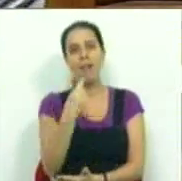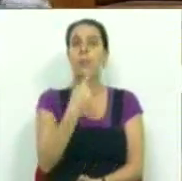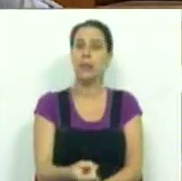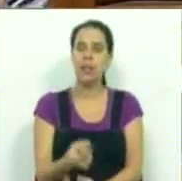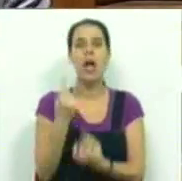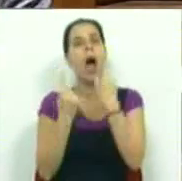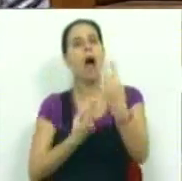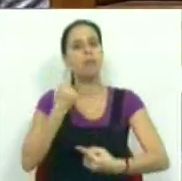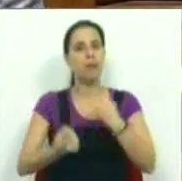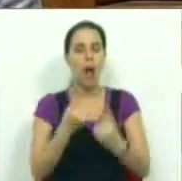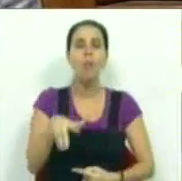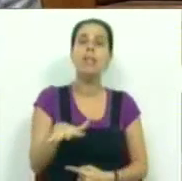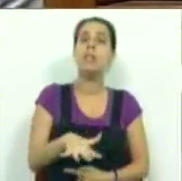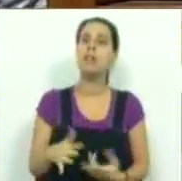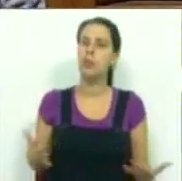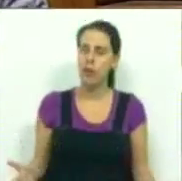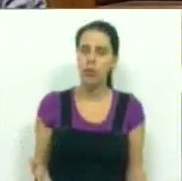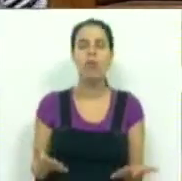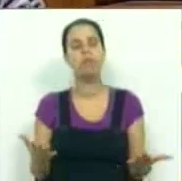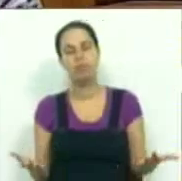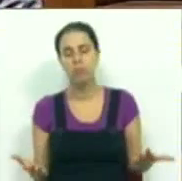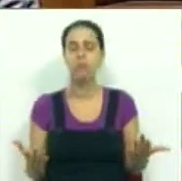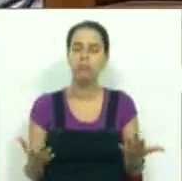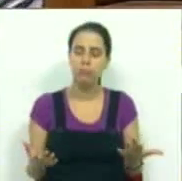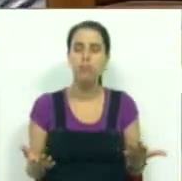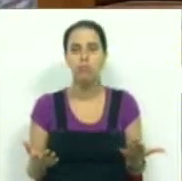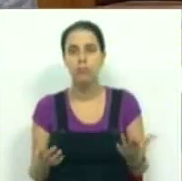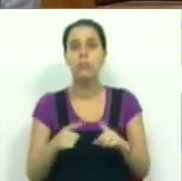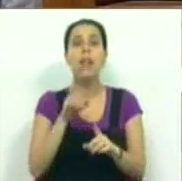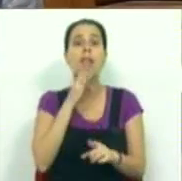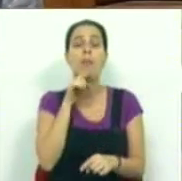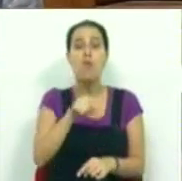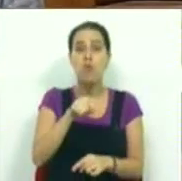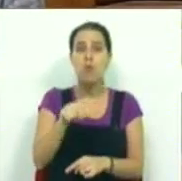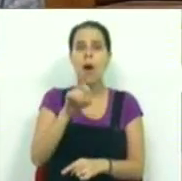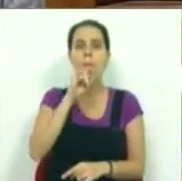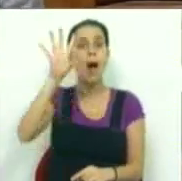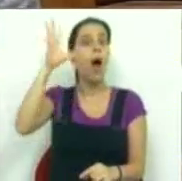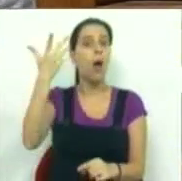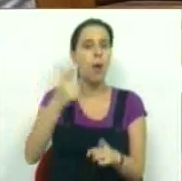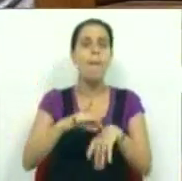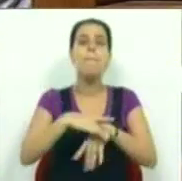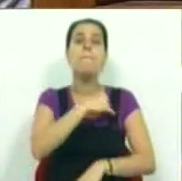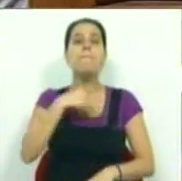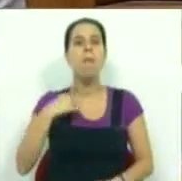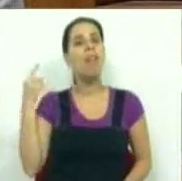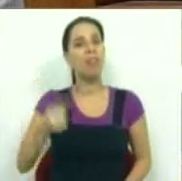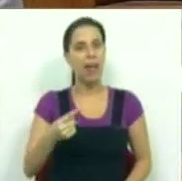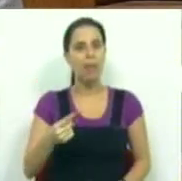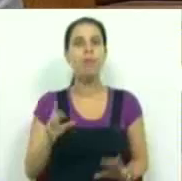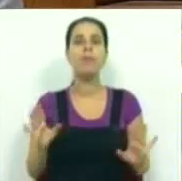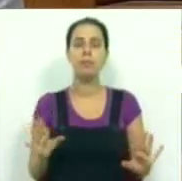que há em determinadas circunstâncias, e precisamos exatamente as circunstâncias em que isso pode acontecer, que o médico deve